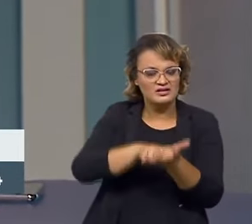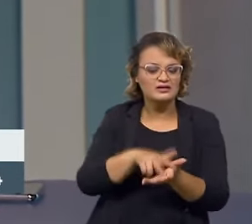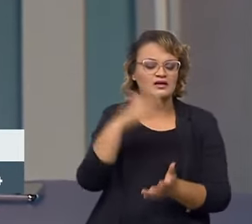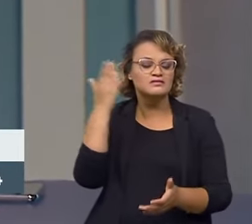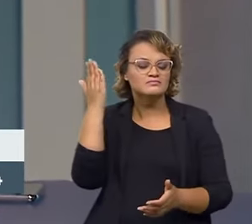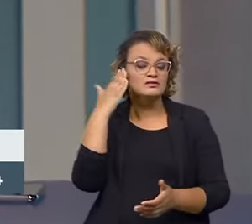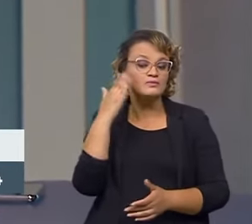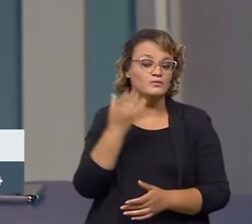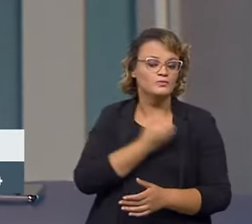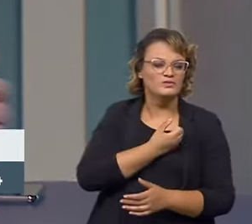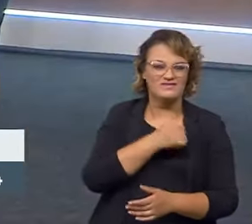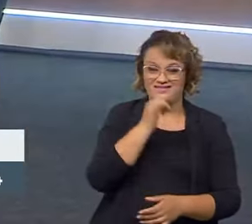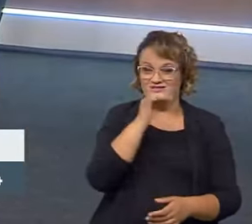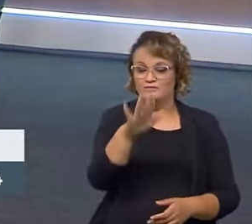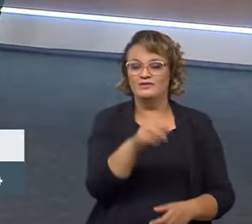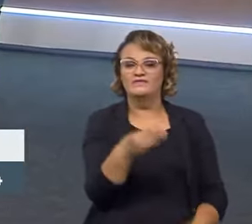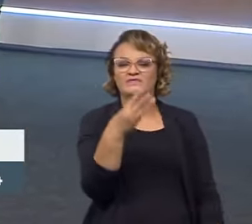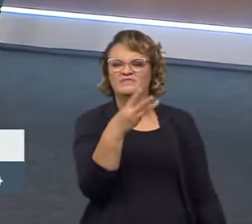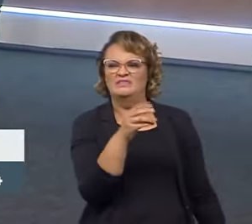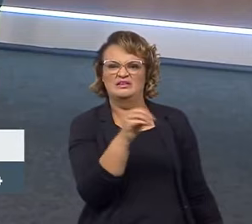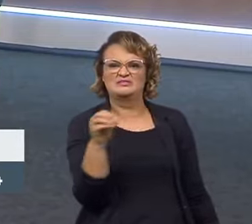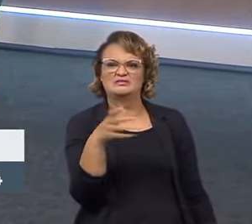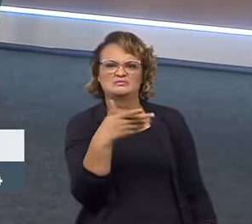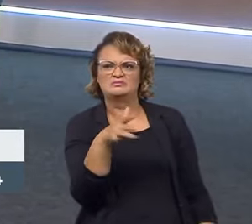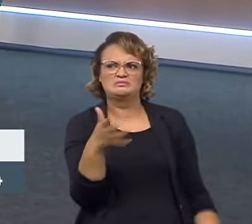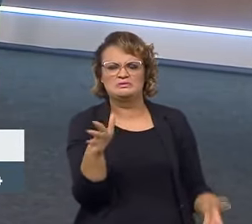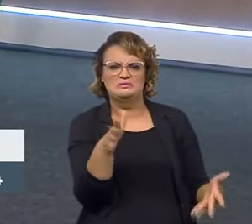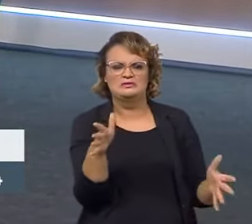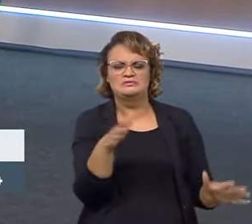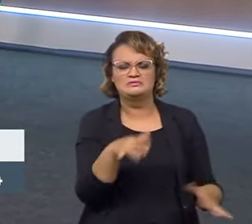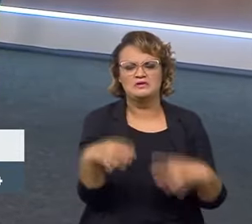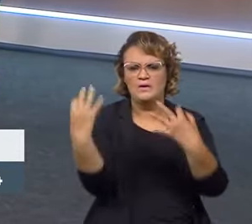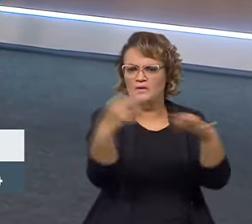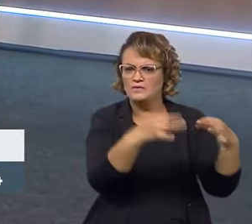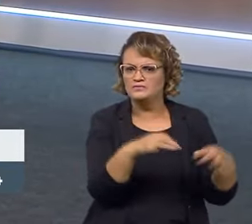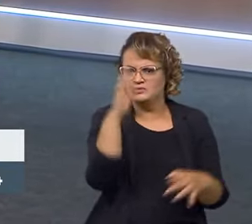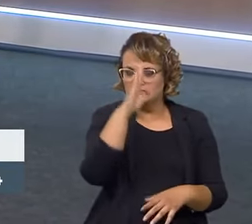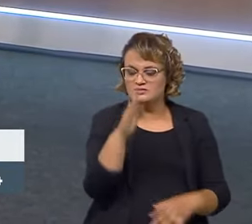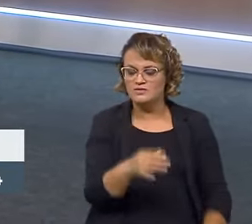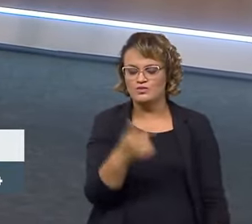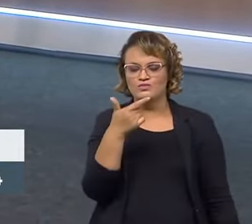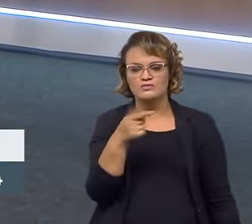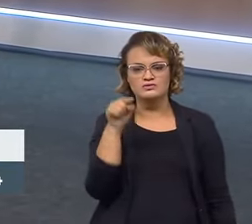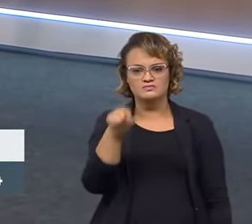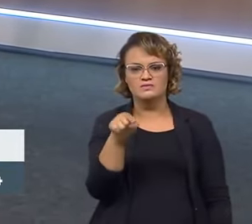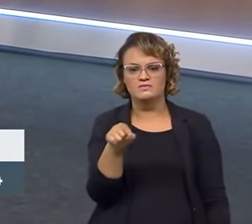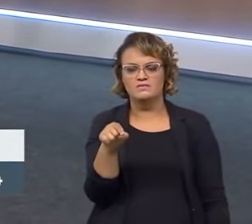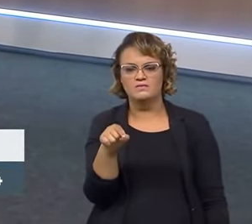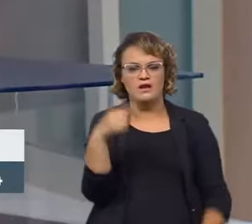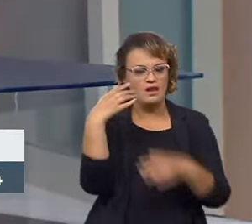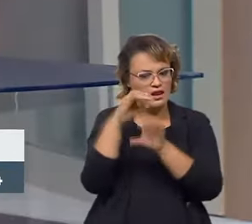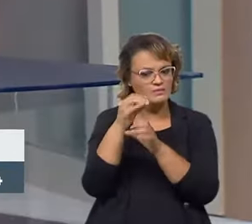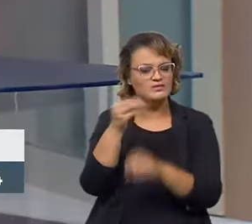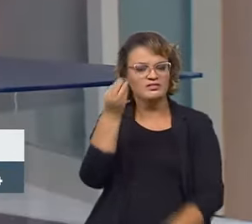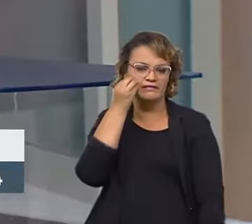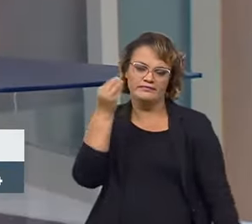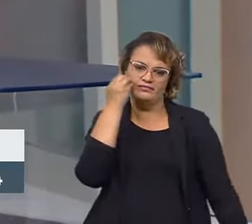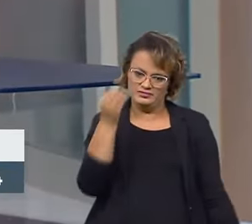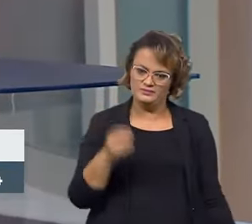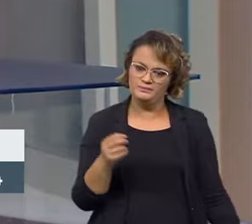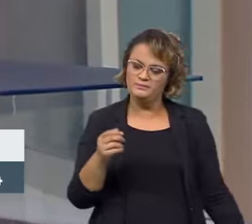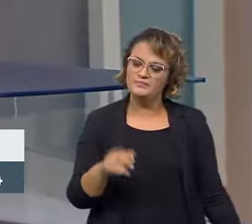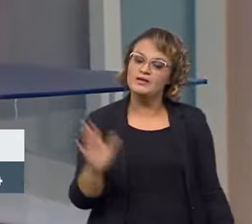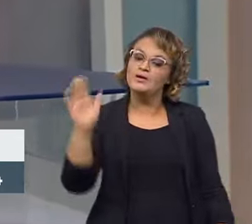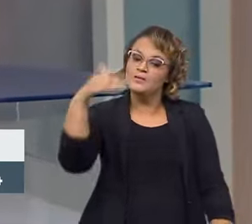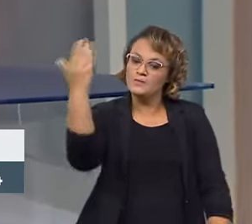números, Marina, são 300 e poucos organismos de certificação no Brasil e 2 mil laboratórios para testar isso daí. Quando